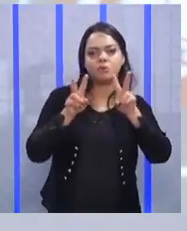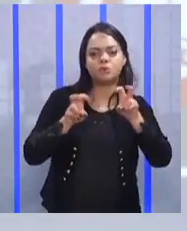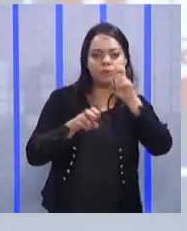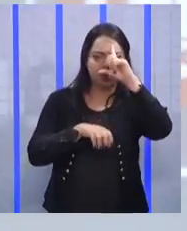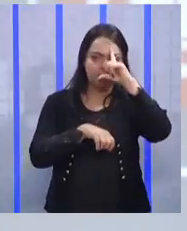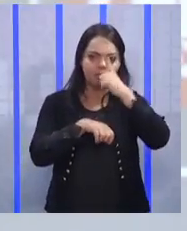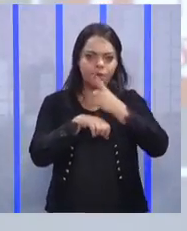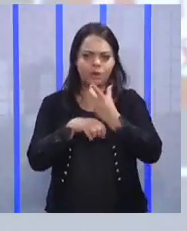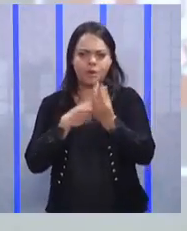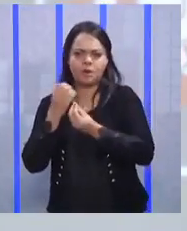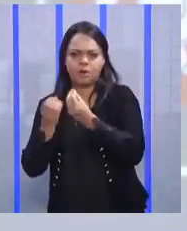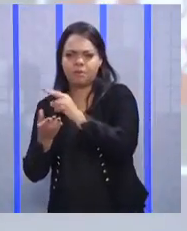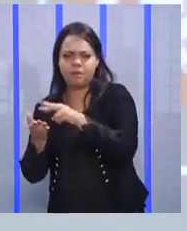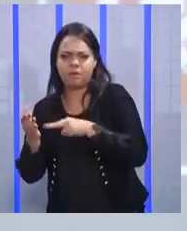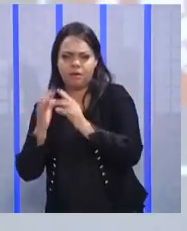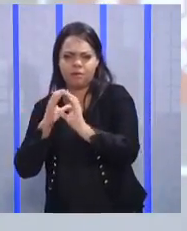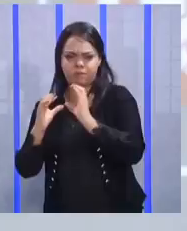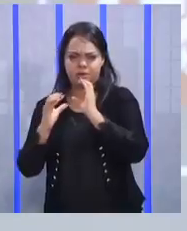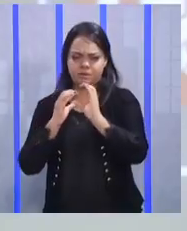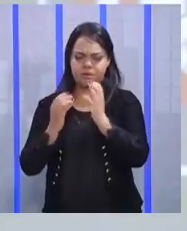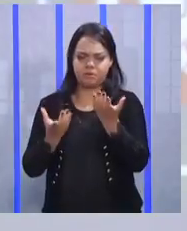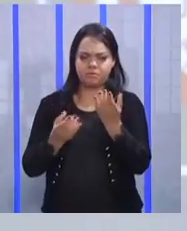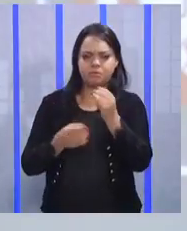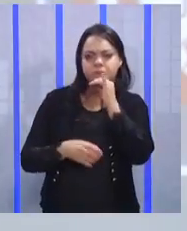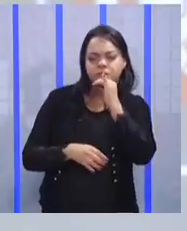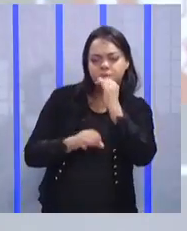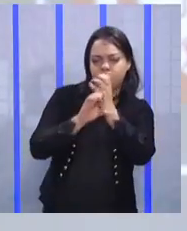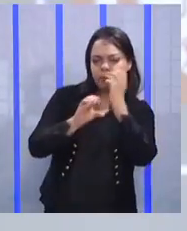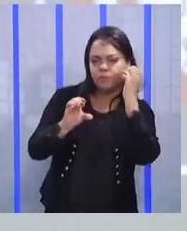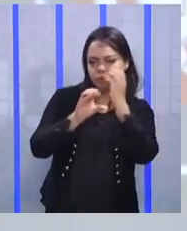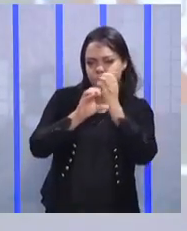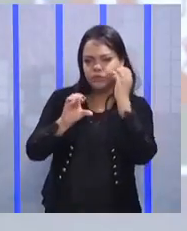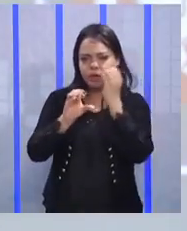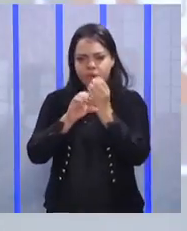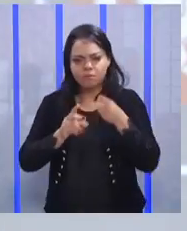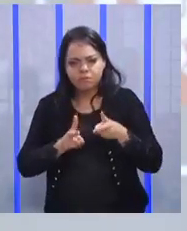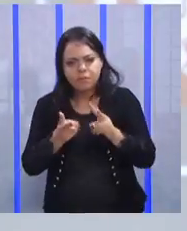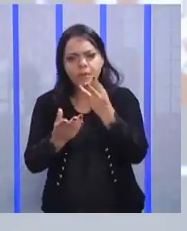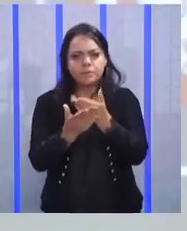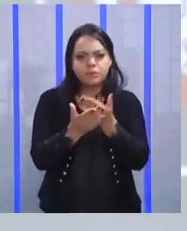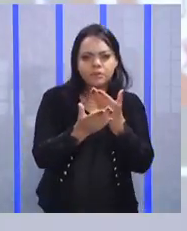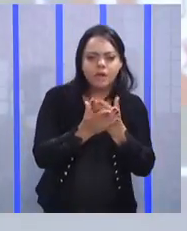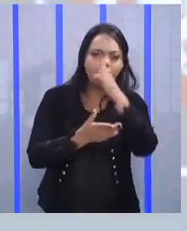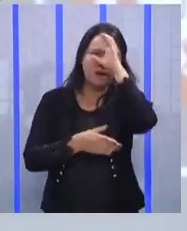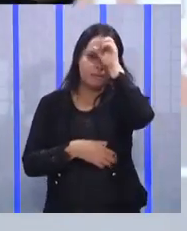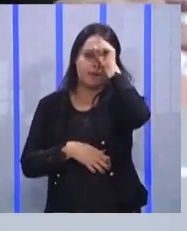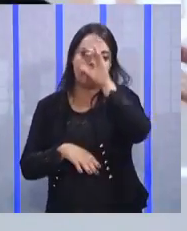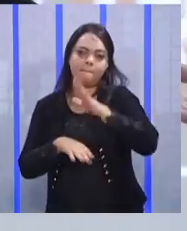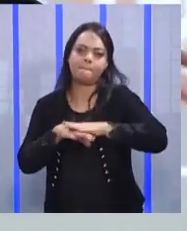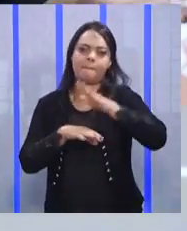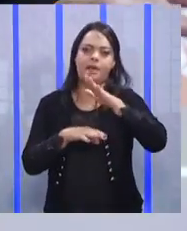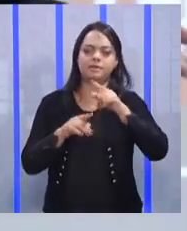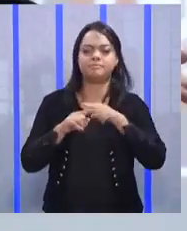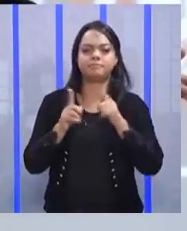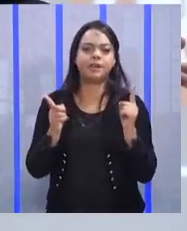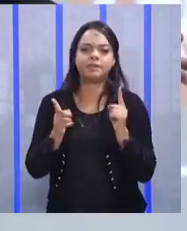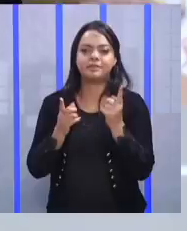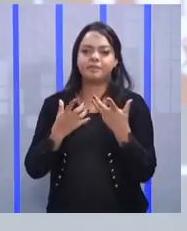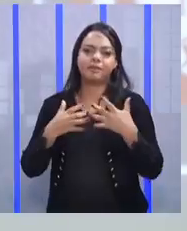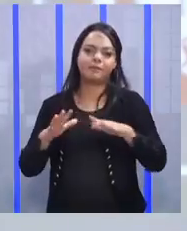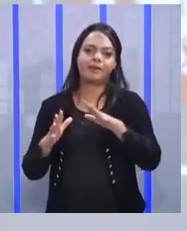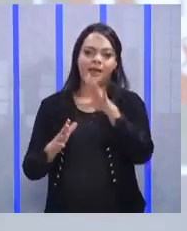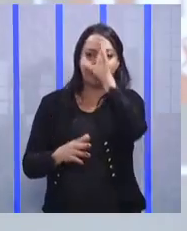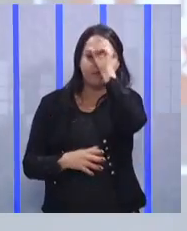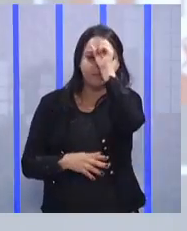uma pós-graduação na área dele para melhorar a sua produtividade e tal, entender mais do assunto e tudo mais. Mas ele não vai estudar comunicação.